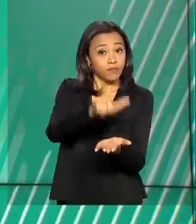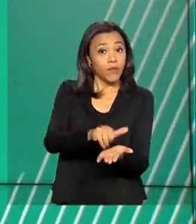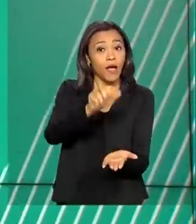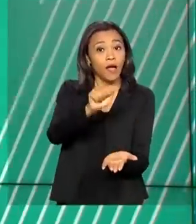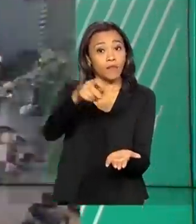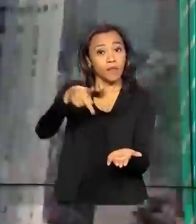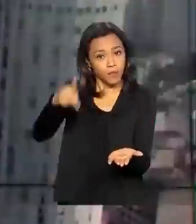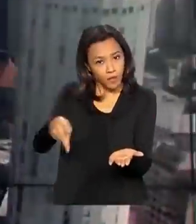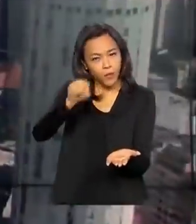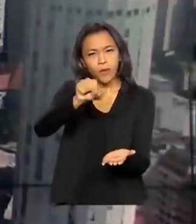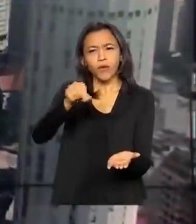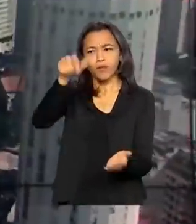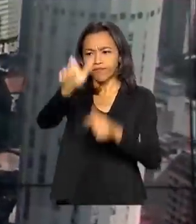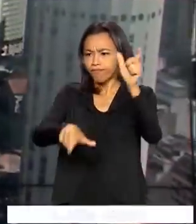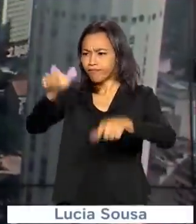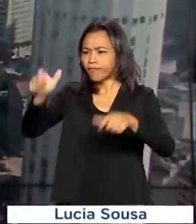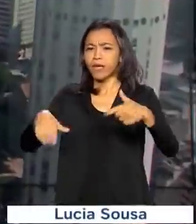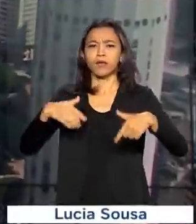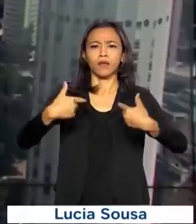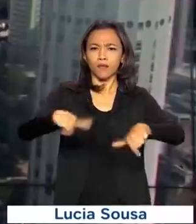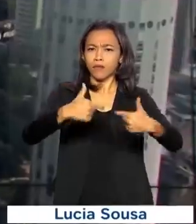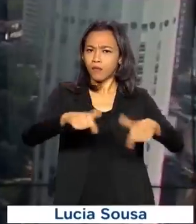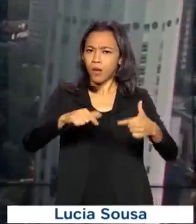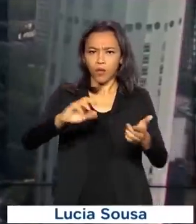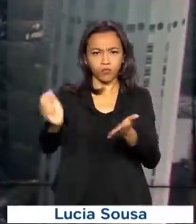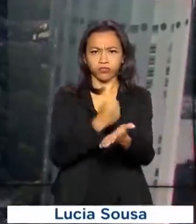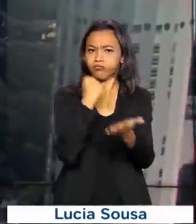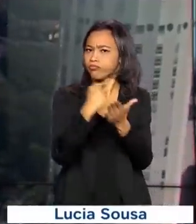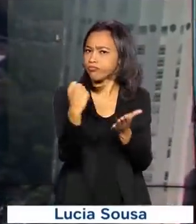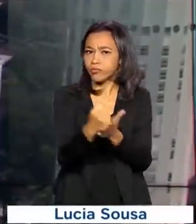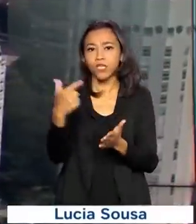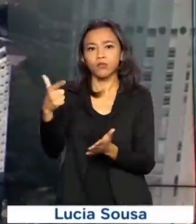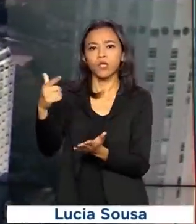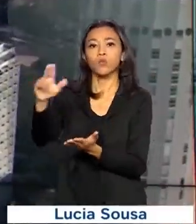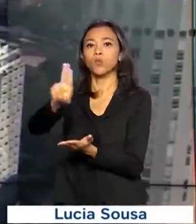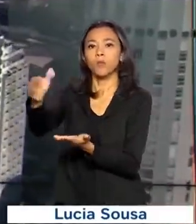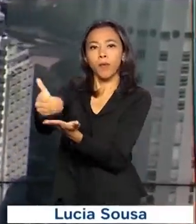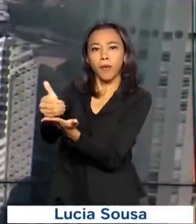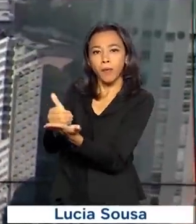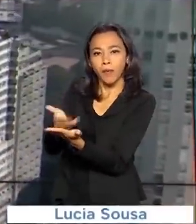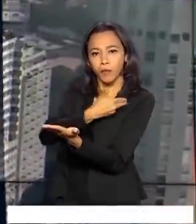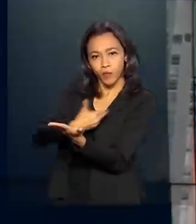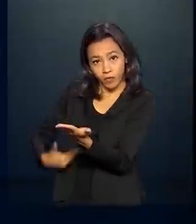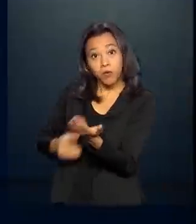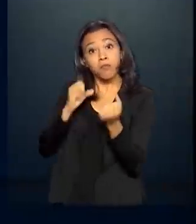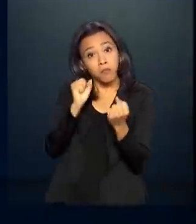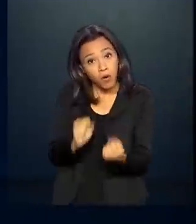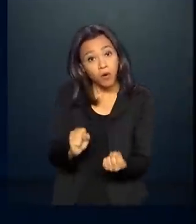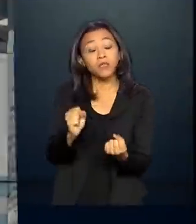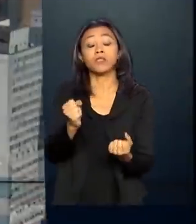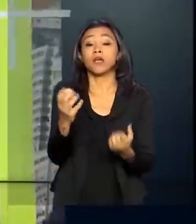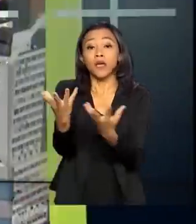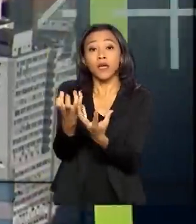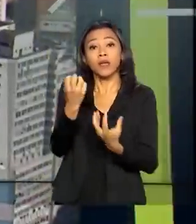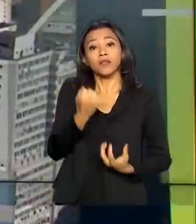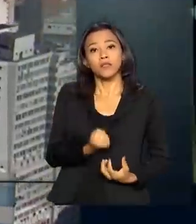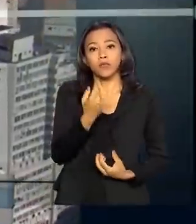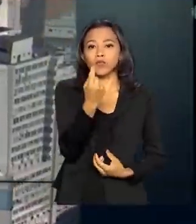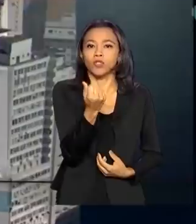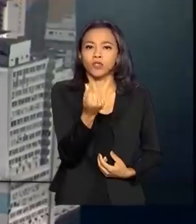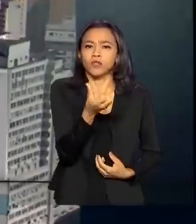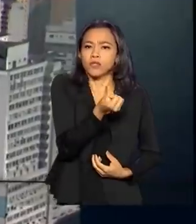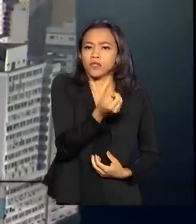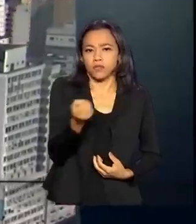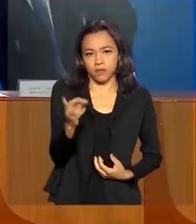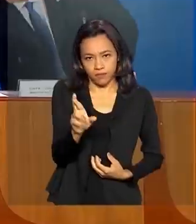informais que não estão no Cadastro Único possam se inscrever e receber o auxílio emergencial de 600 reais.